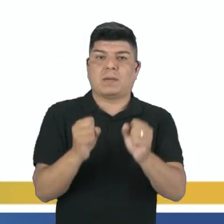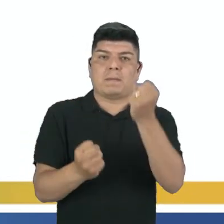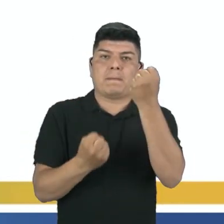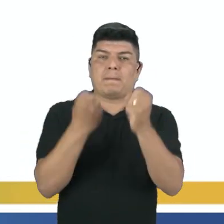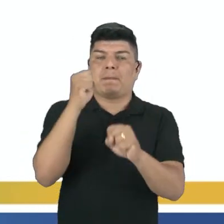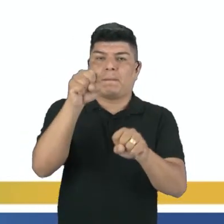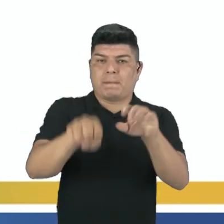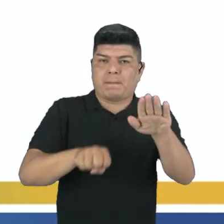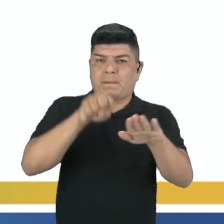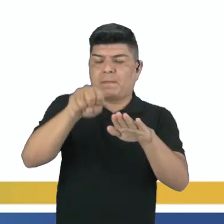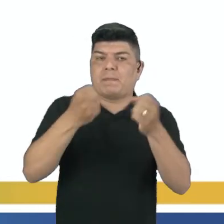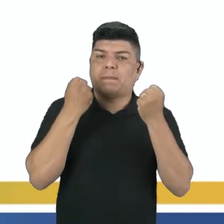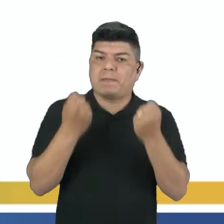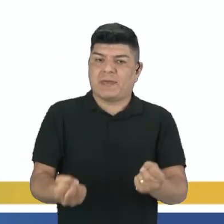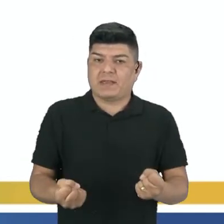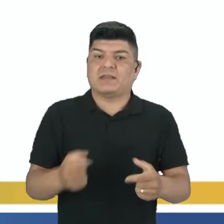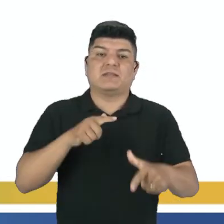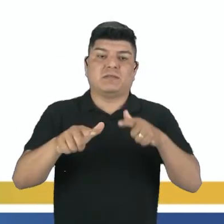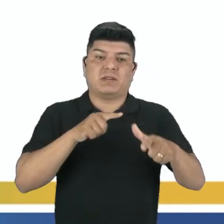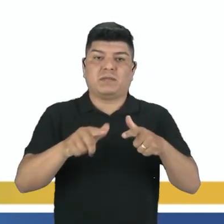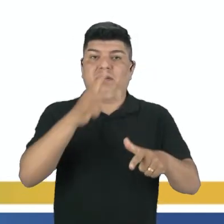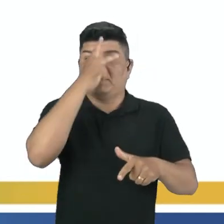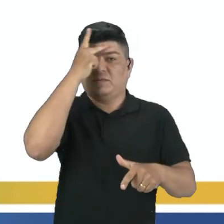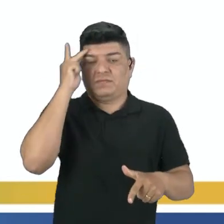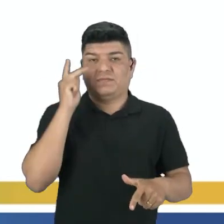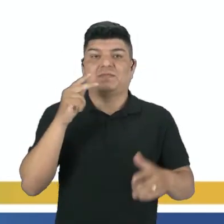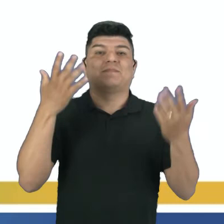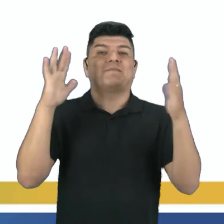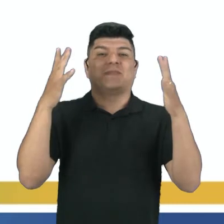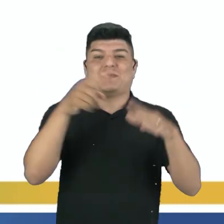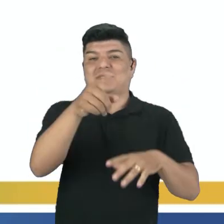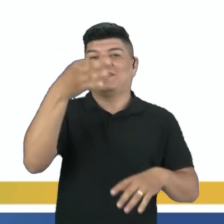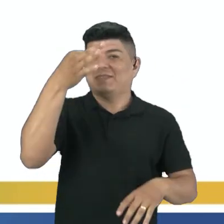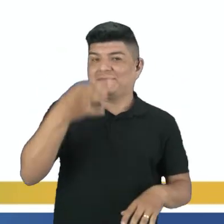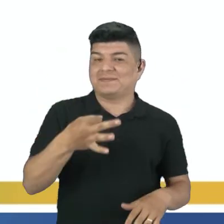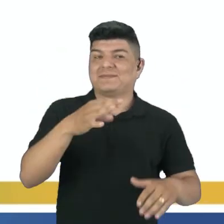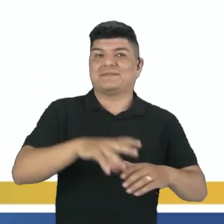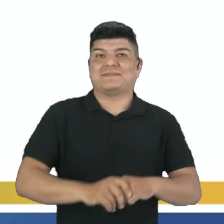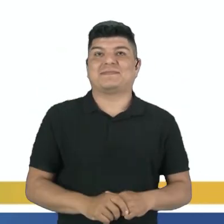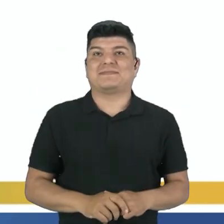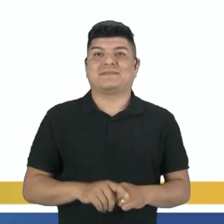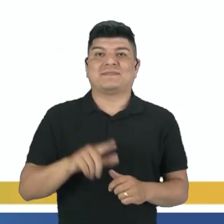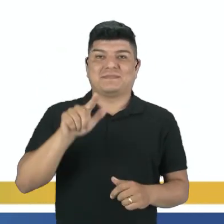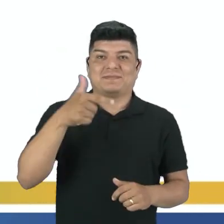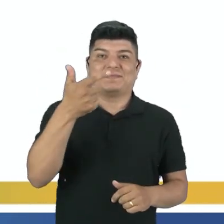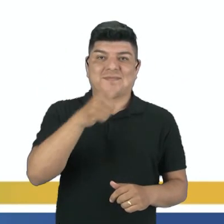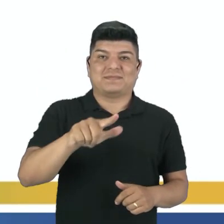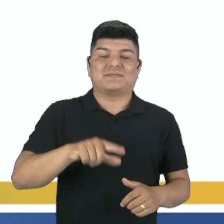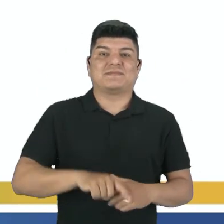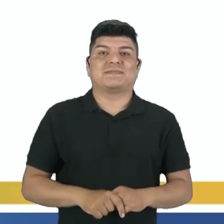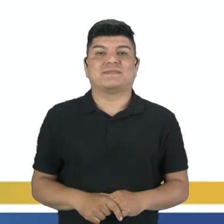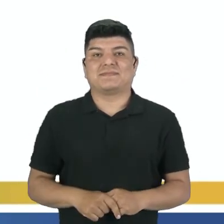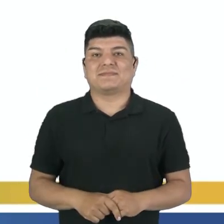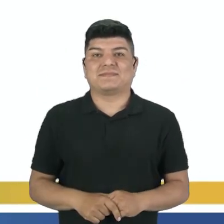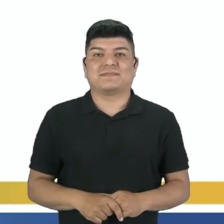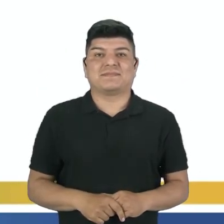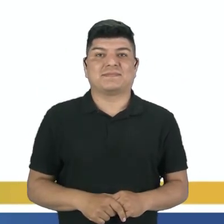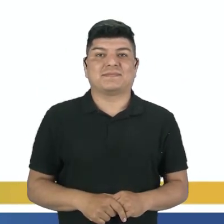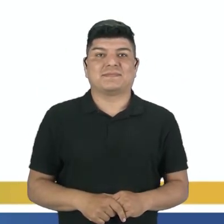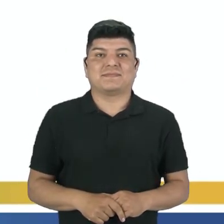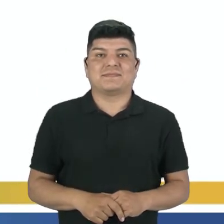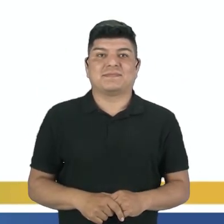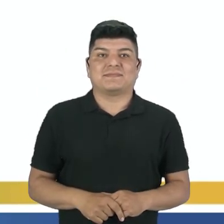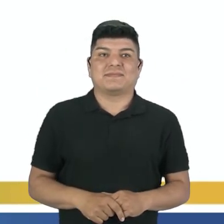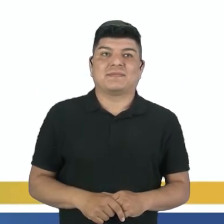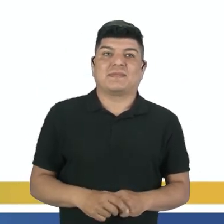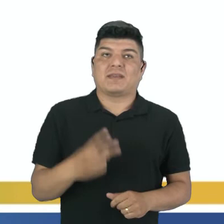muita mão de obra. Vocês viram na foto, né? Parabéns para você que acertou. Vamos fazer mais uma? Vamos lá? O